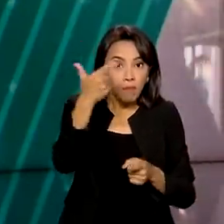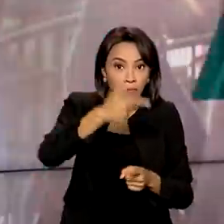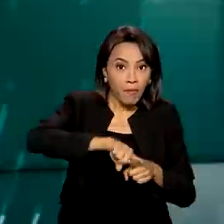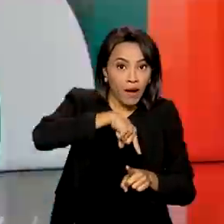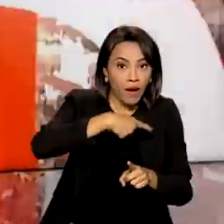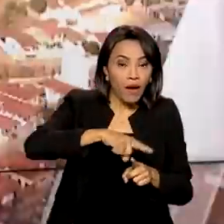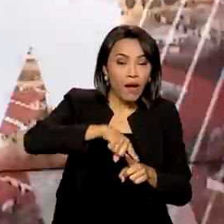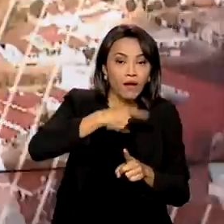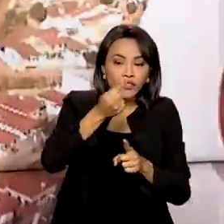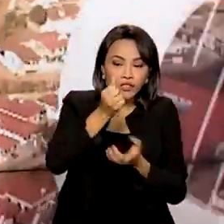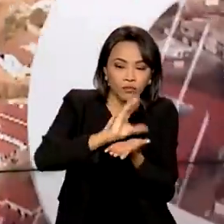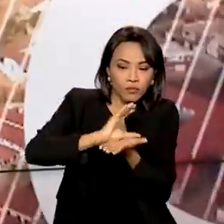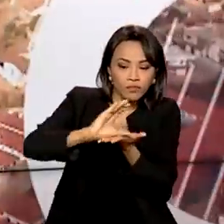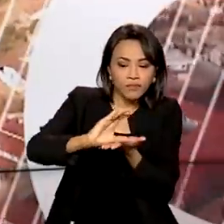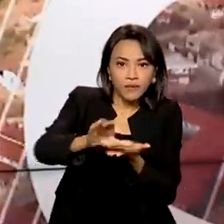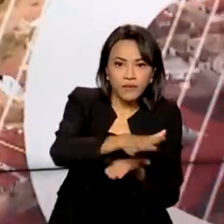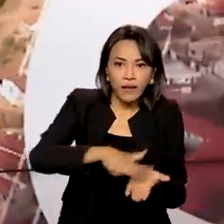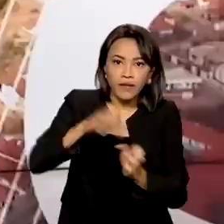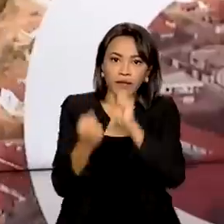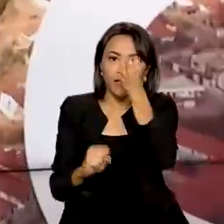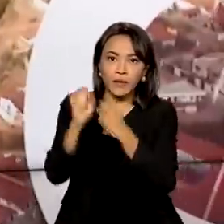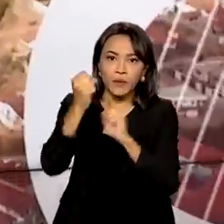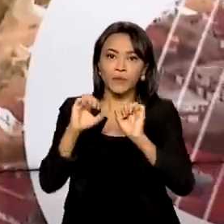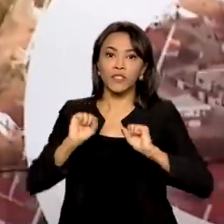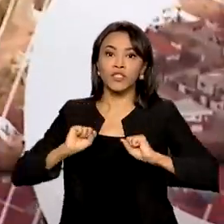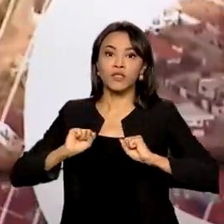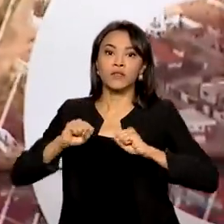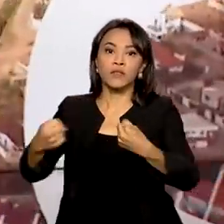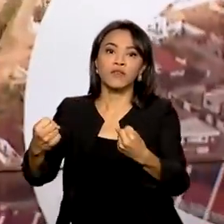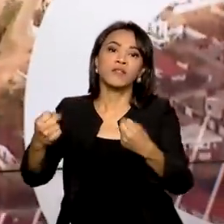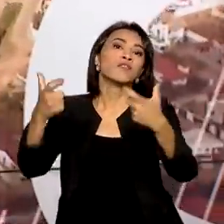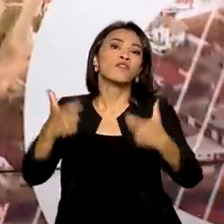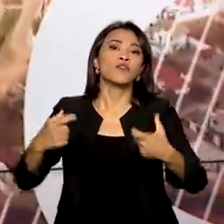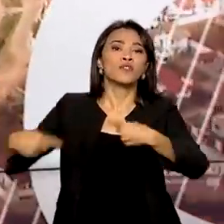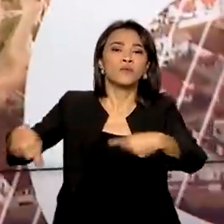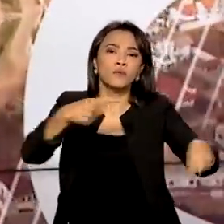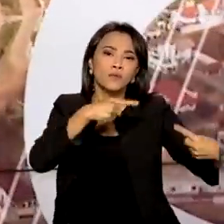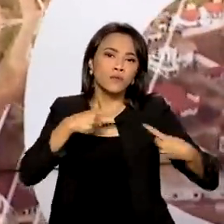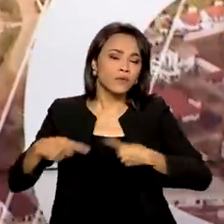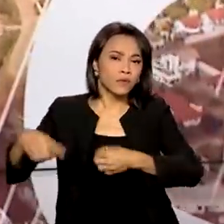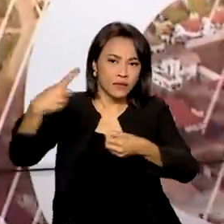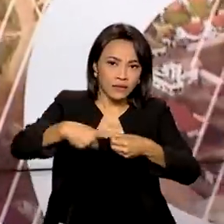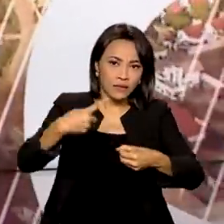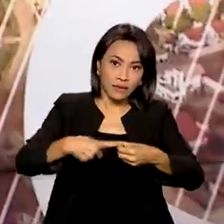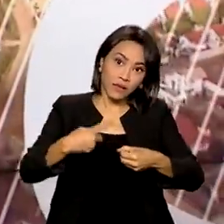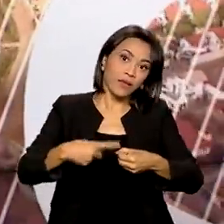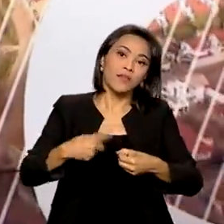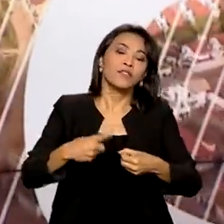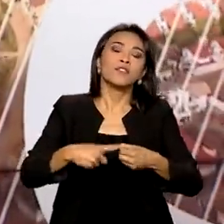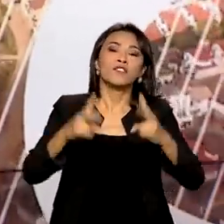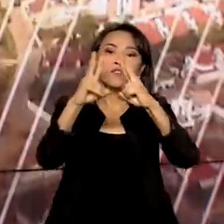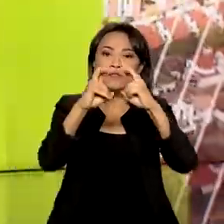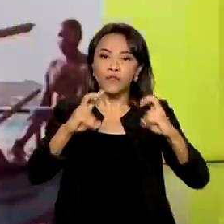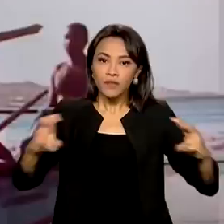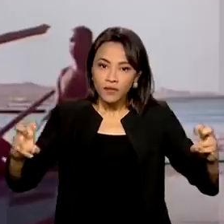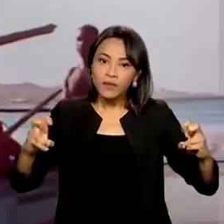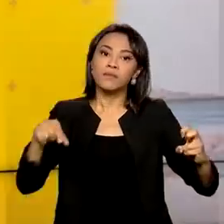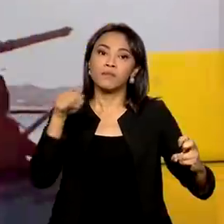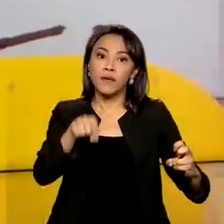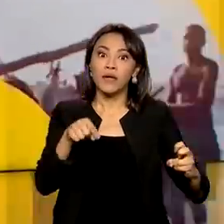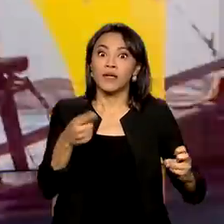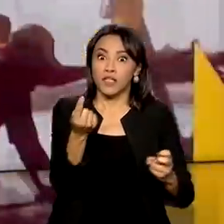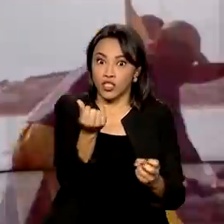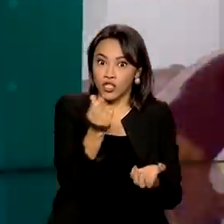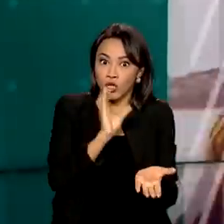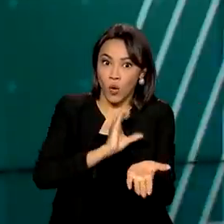na indústria de defesa foi discutida na Expo Defensa, em Florianópolis. No ano passado, o setor chegou a quase 2 bilhões de dólares em